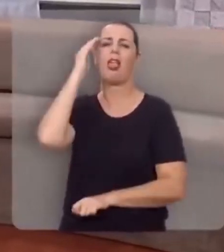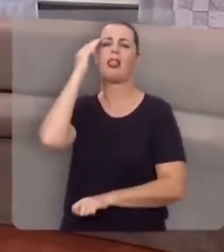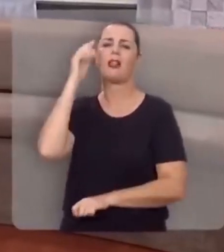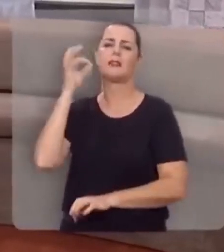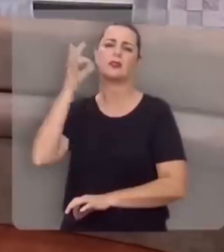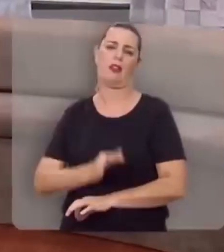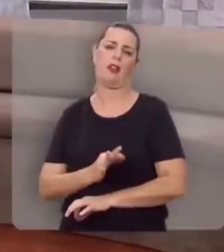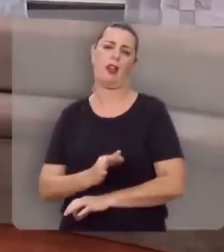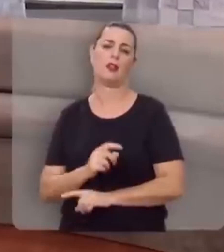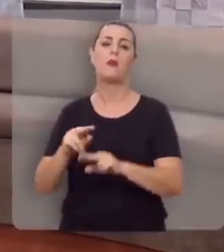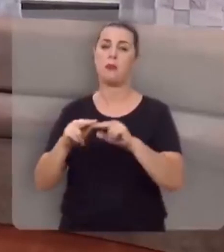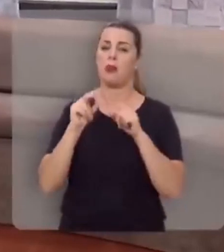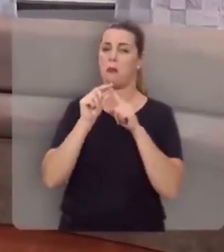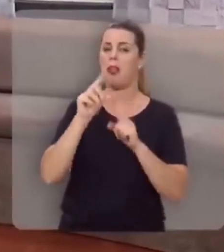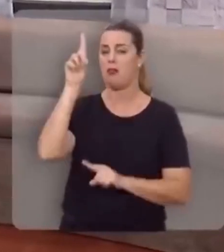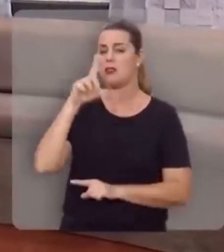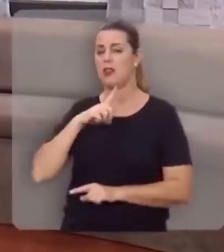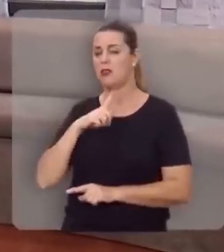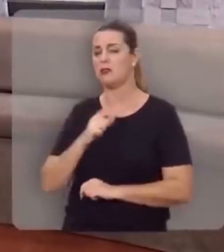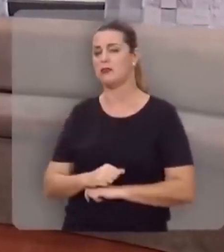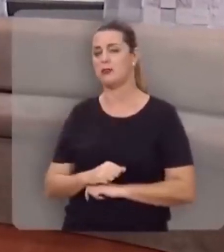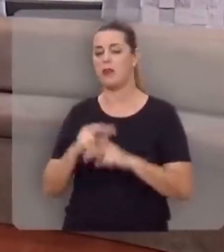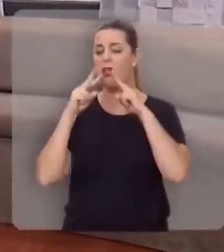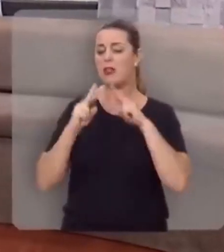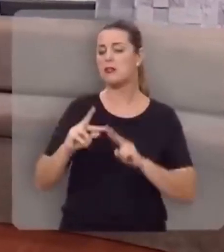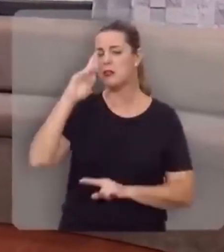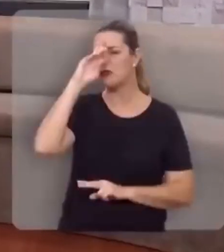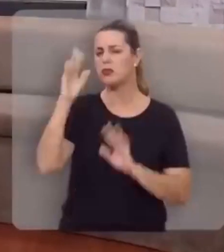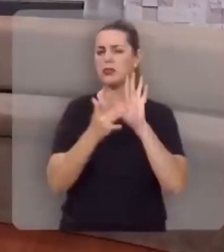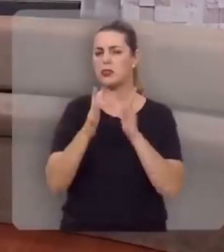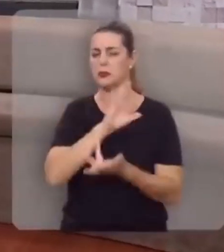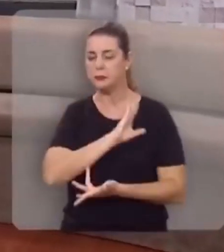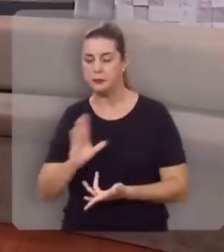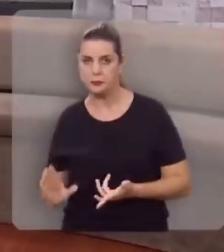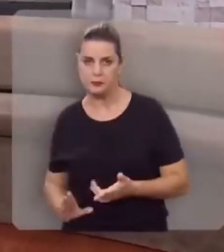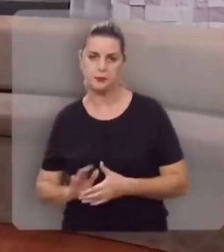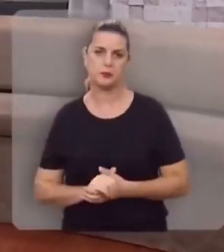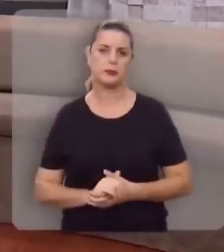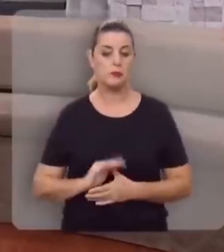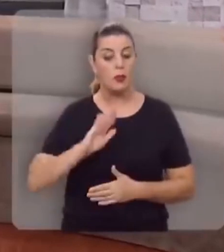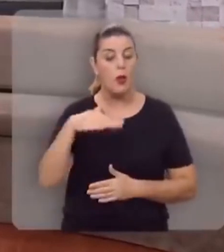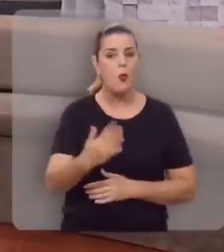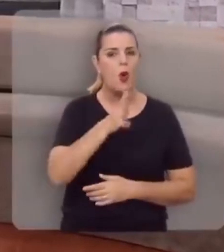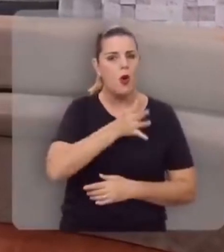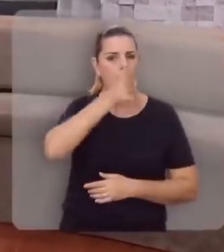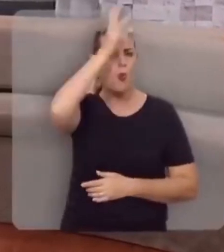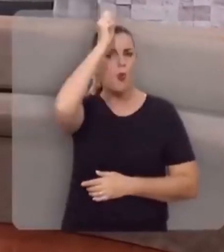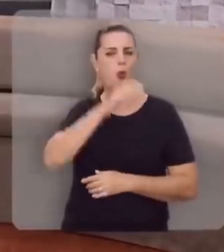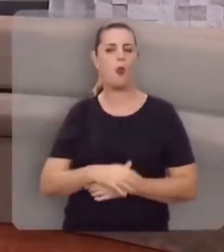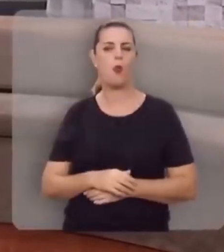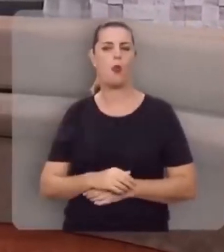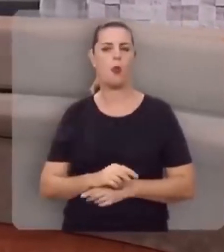entendimento dele, por causa da palavra de Deus e do testemunho do Senhor Jesus Cristo. Quando Roma,